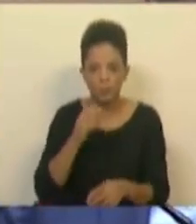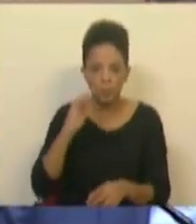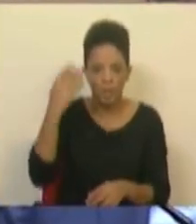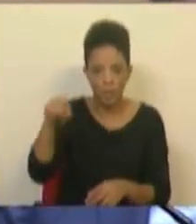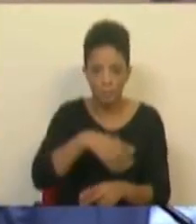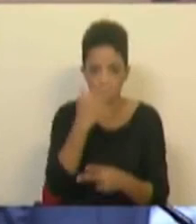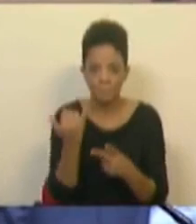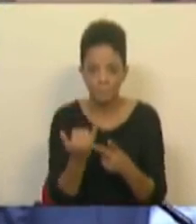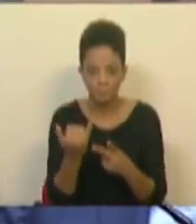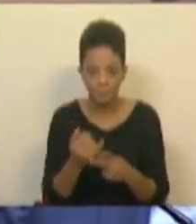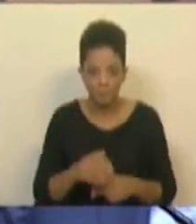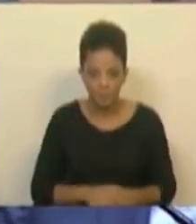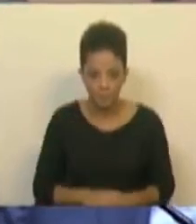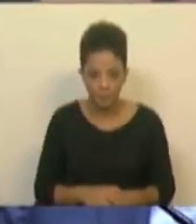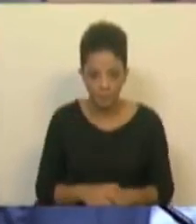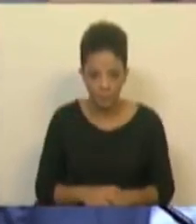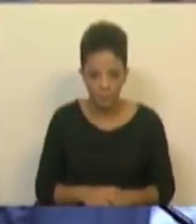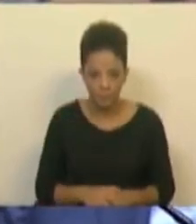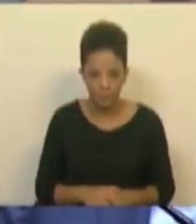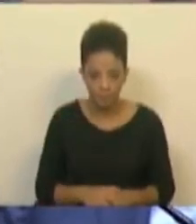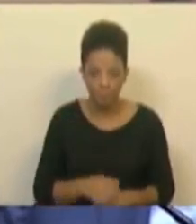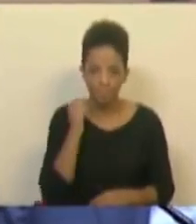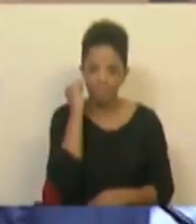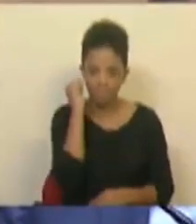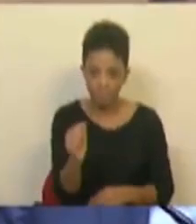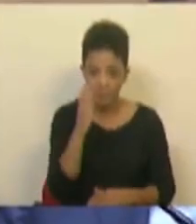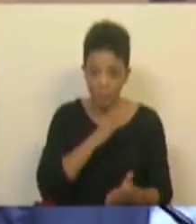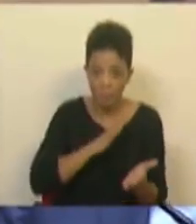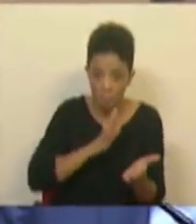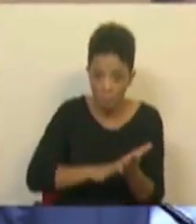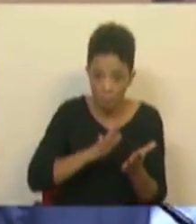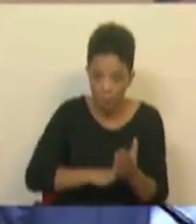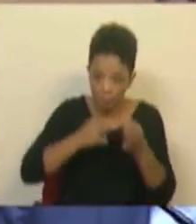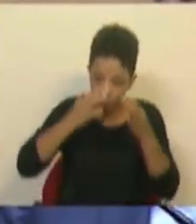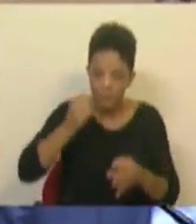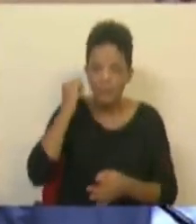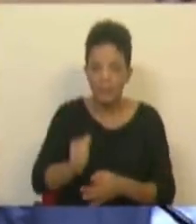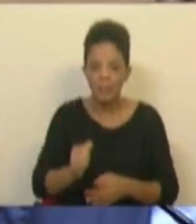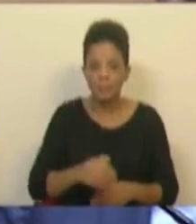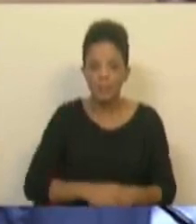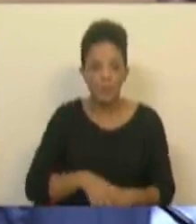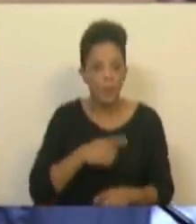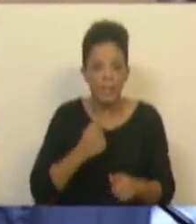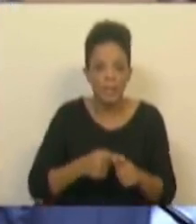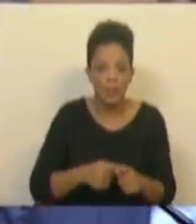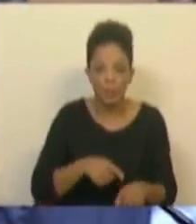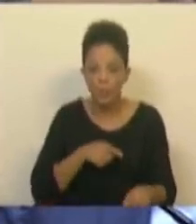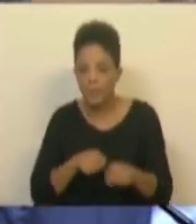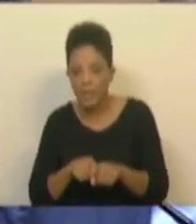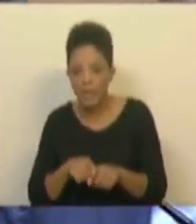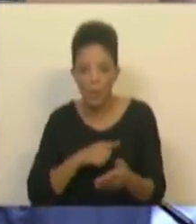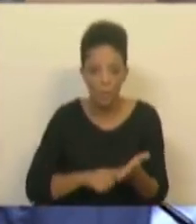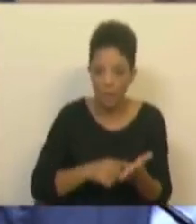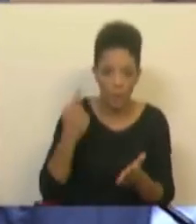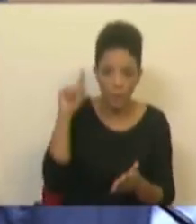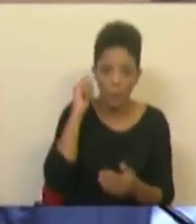Segundo o aspecto, estes crimes a ser provado que são crimes, não são crimes gregos ou italianos ou